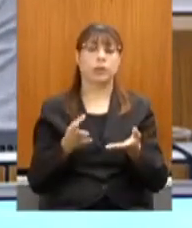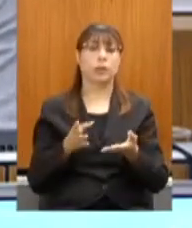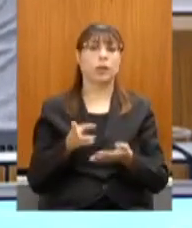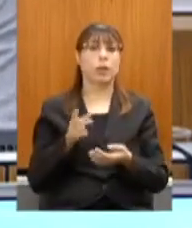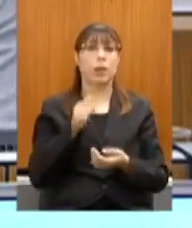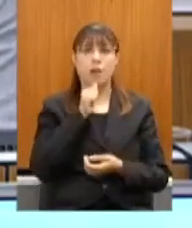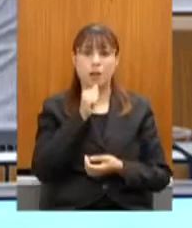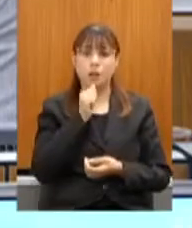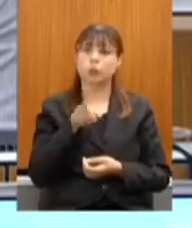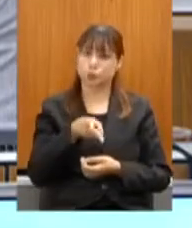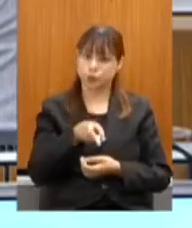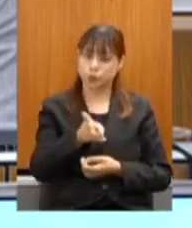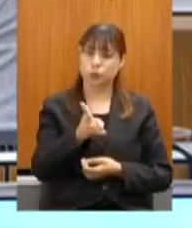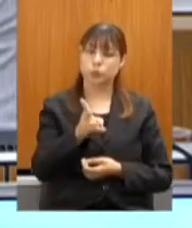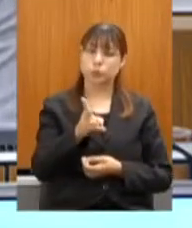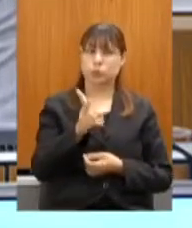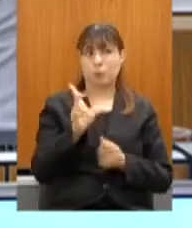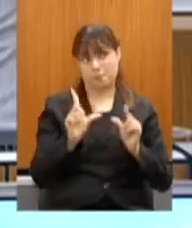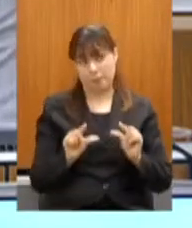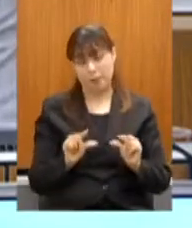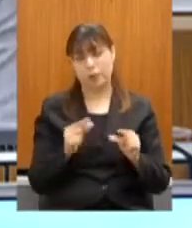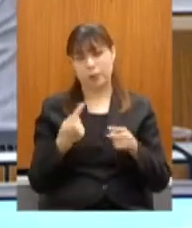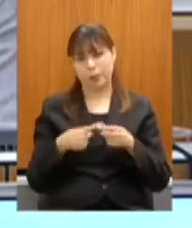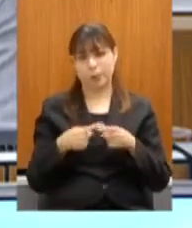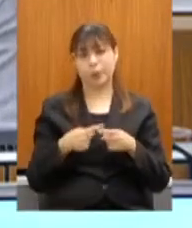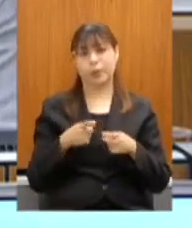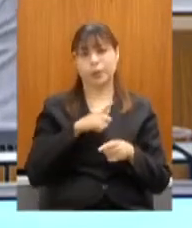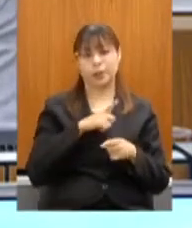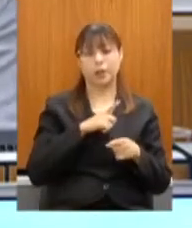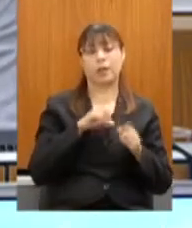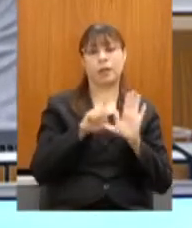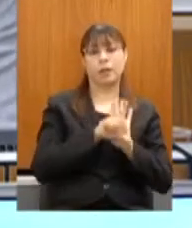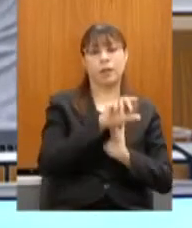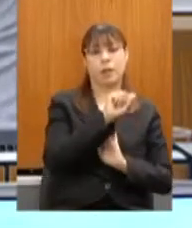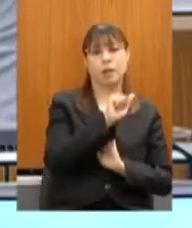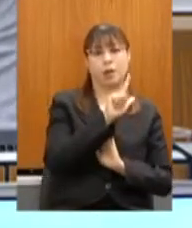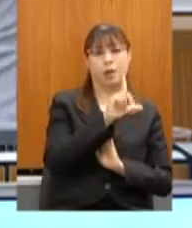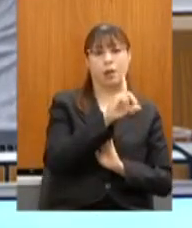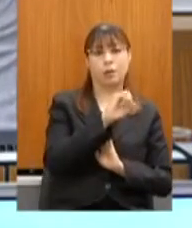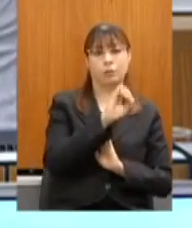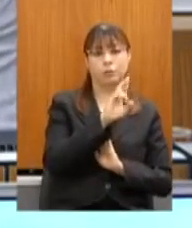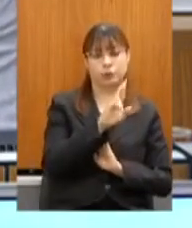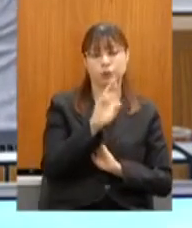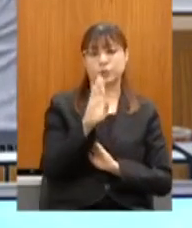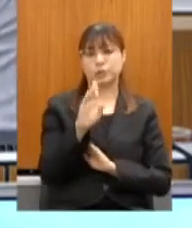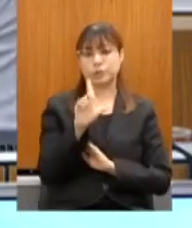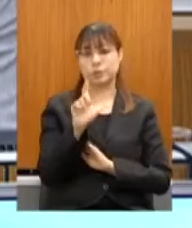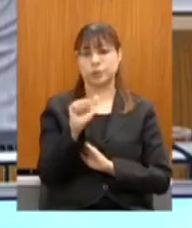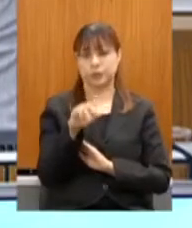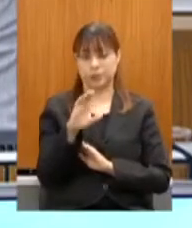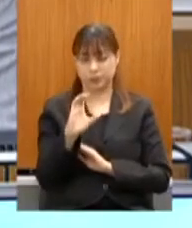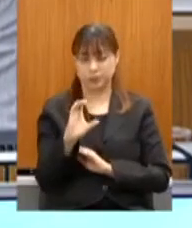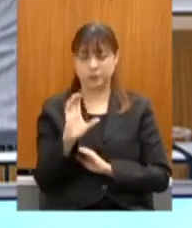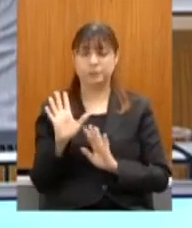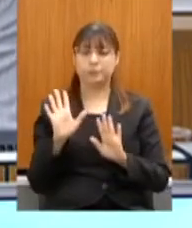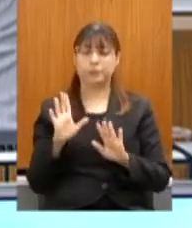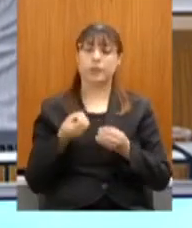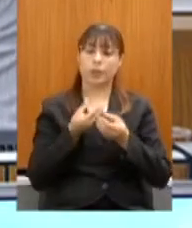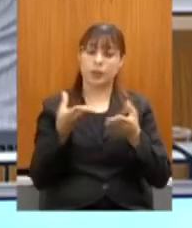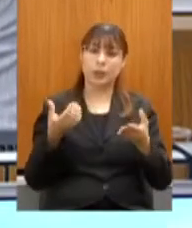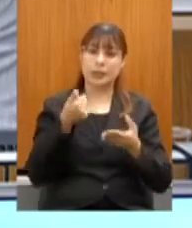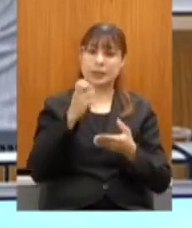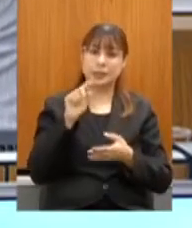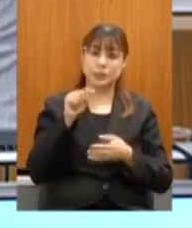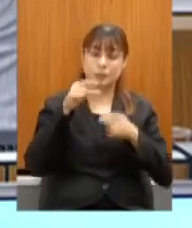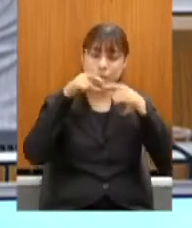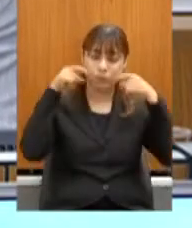em funcionamento, agora menos, porque nós temos a lei Aldir Blanc. entregamos 15 mil máscaras, mais